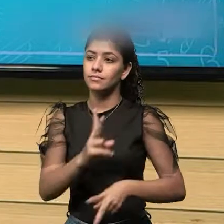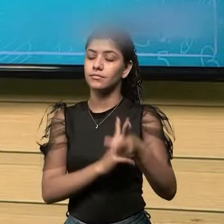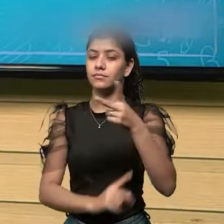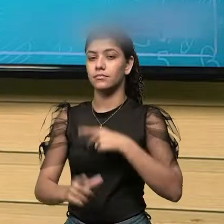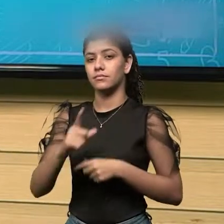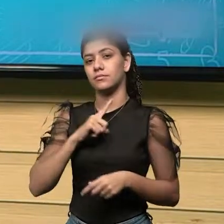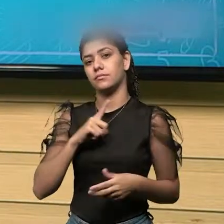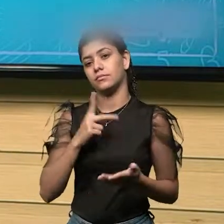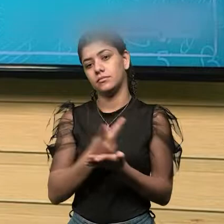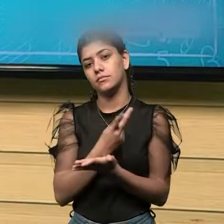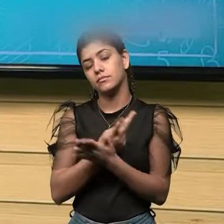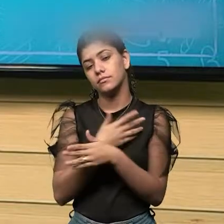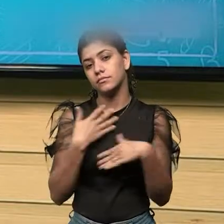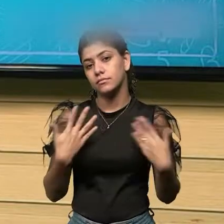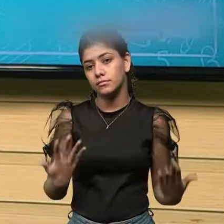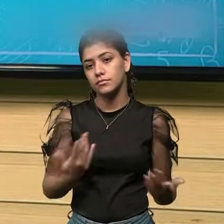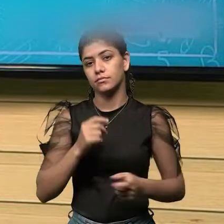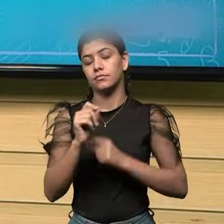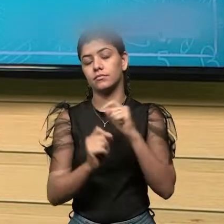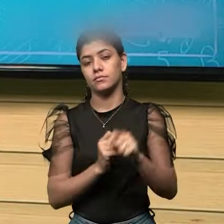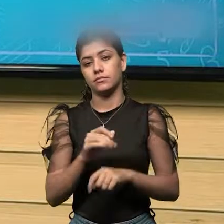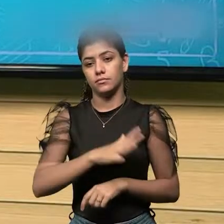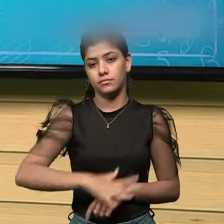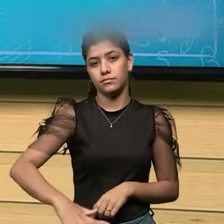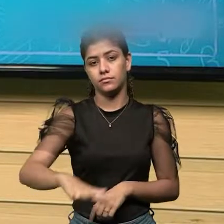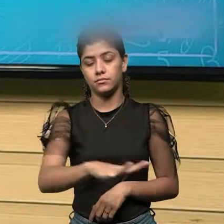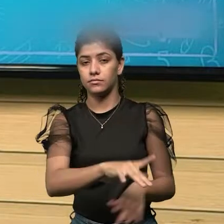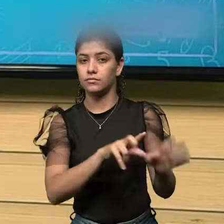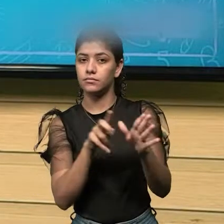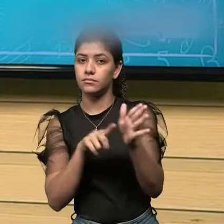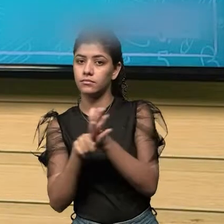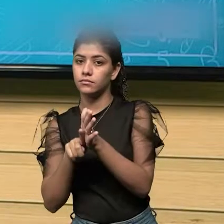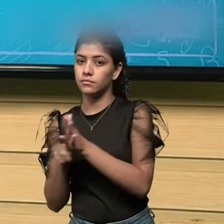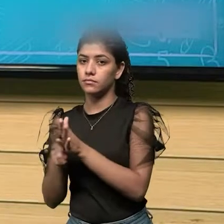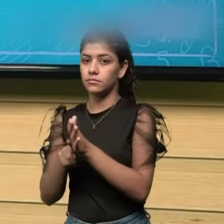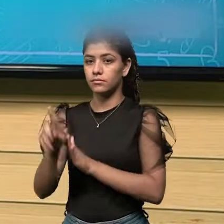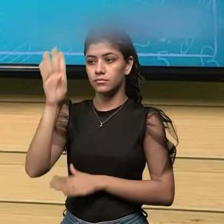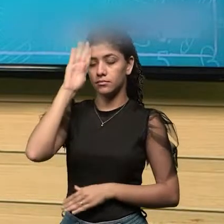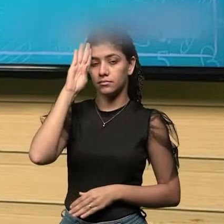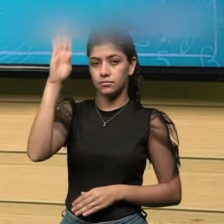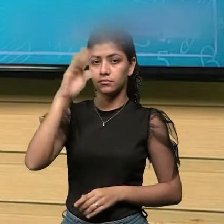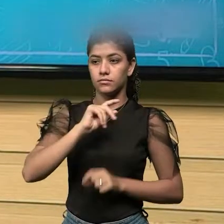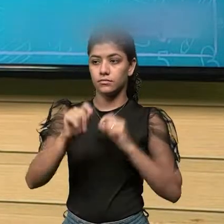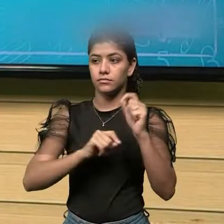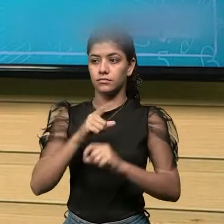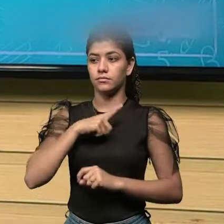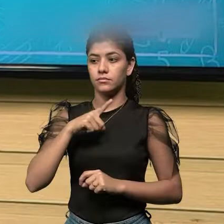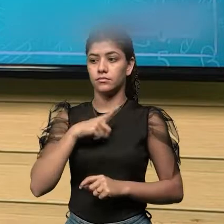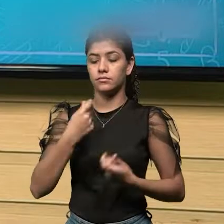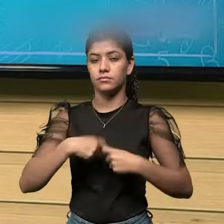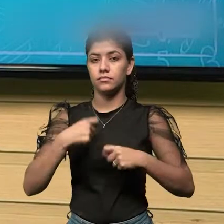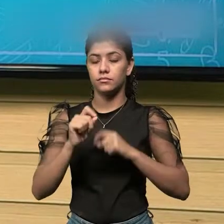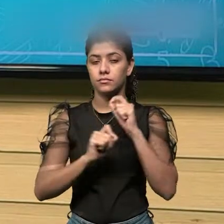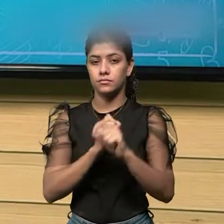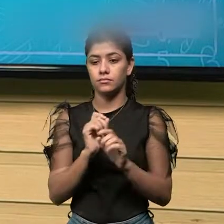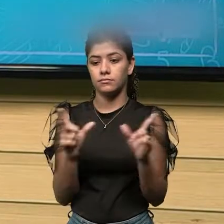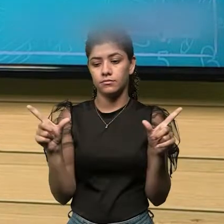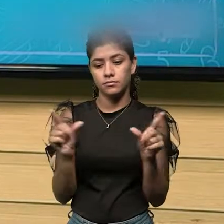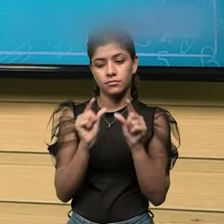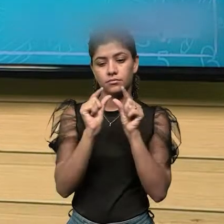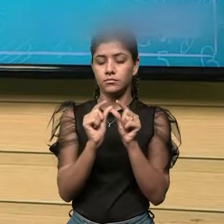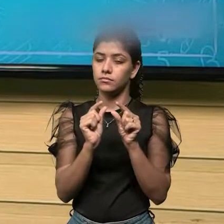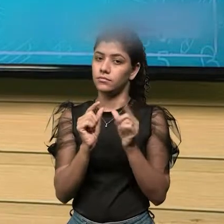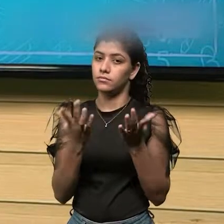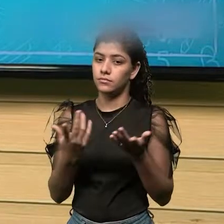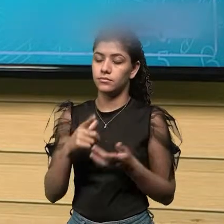Então, na área de pesquisa, principalmente, esses erros têm que ser minimizados. Aqui nós estamos